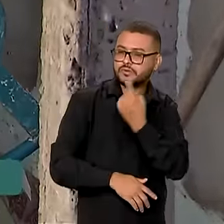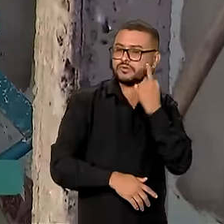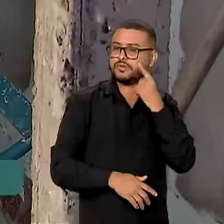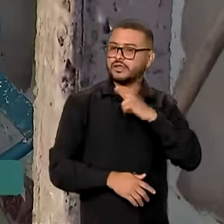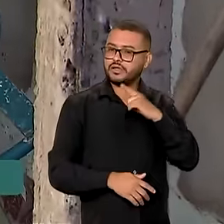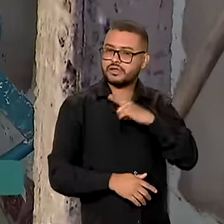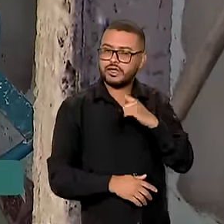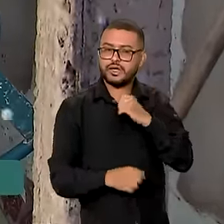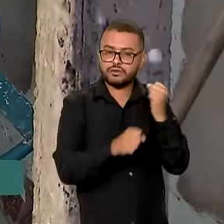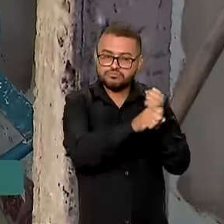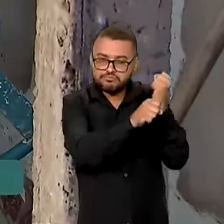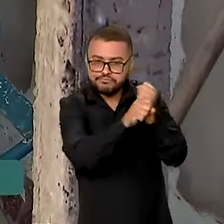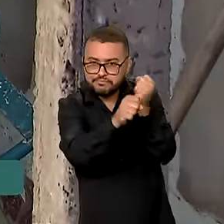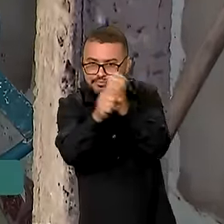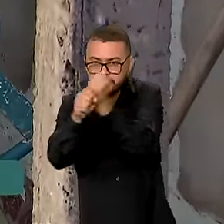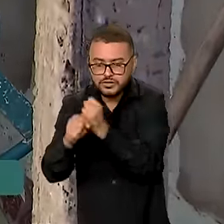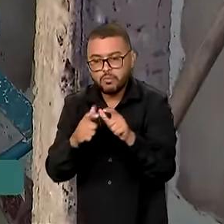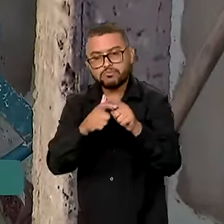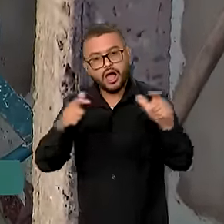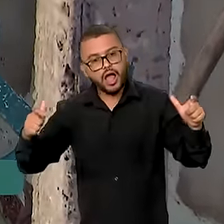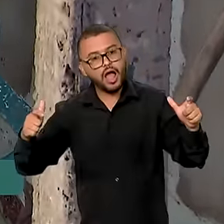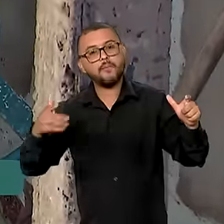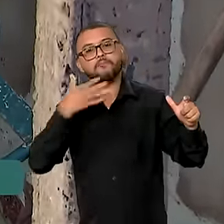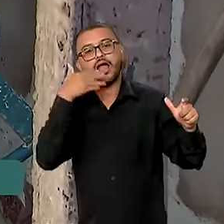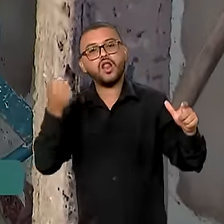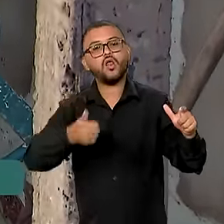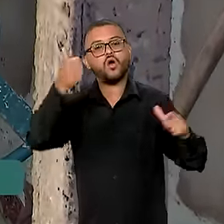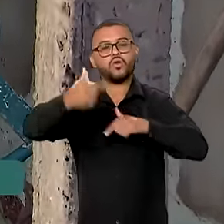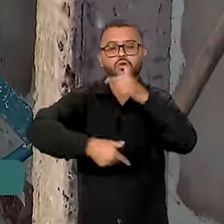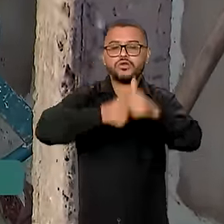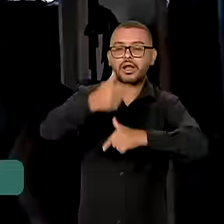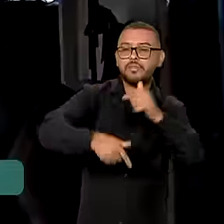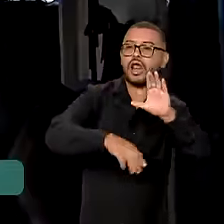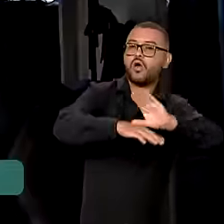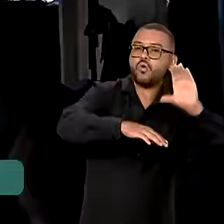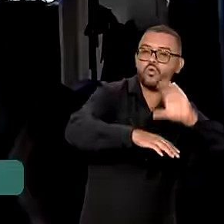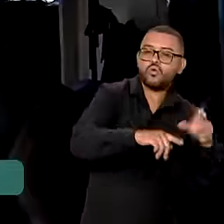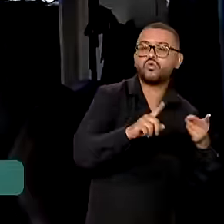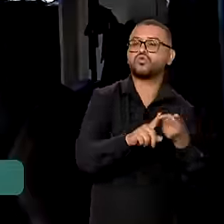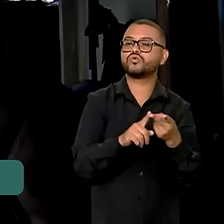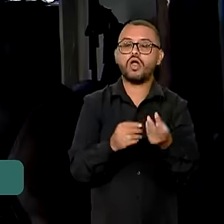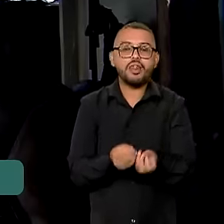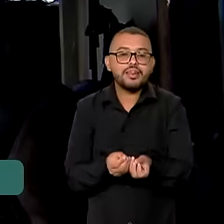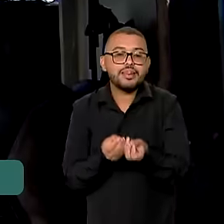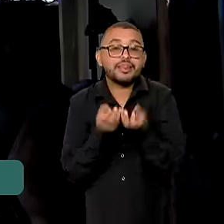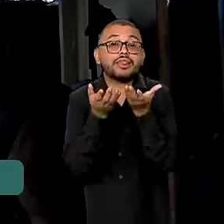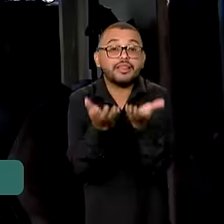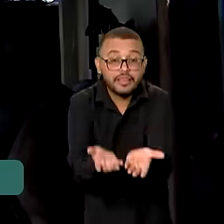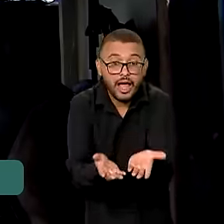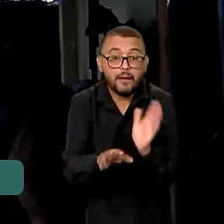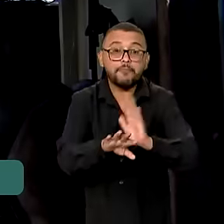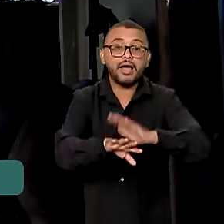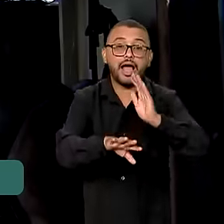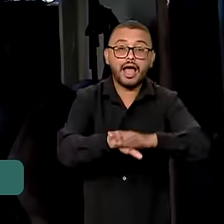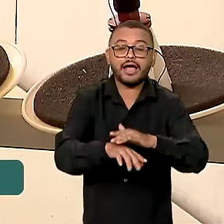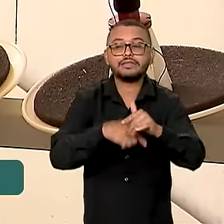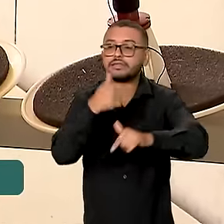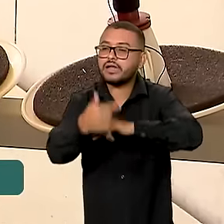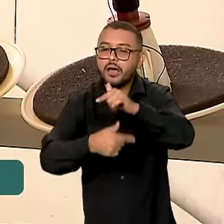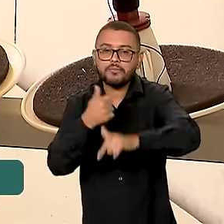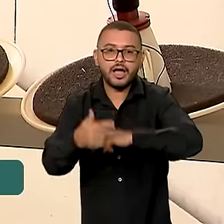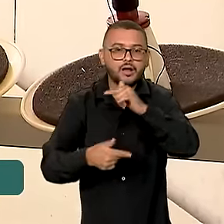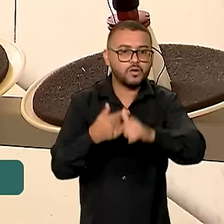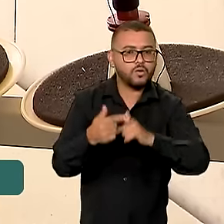obra, estamos ampliando para poder executar mais cursos e oferecer mais trabalho,